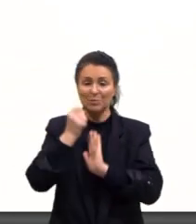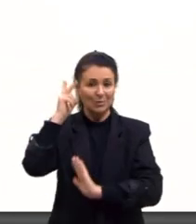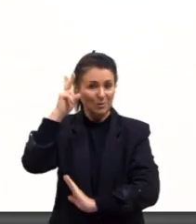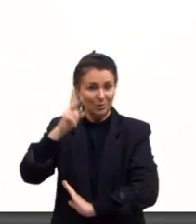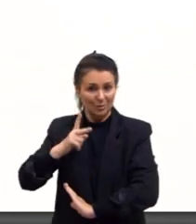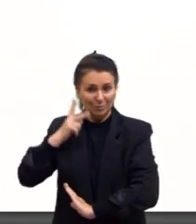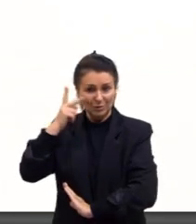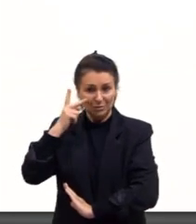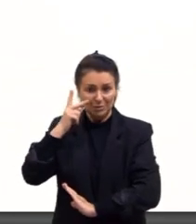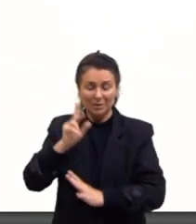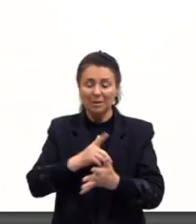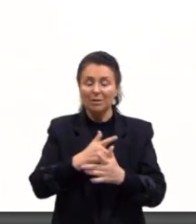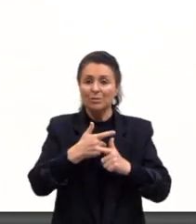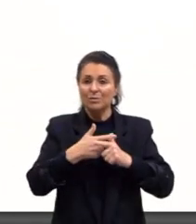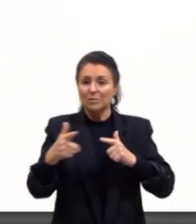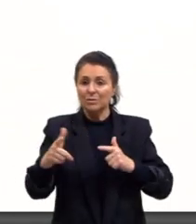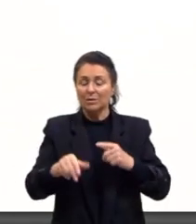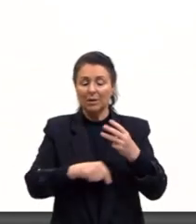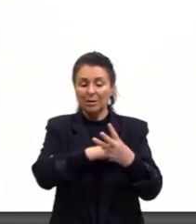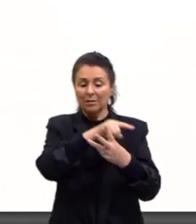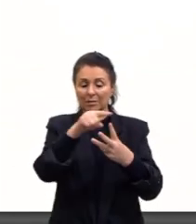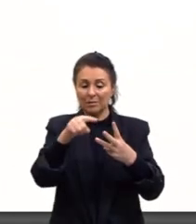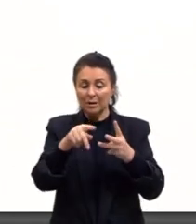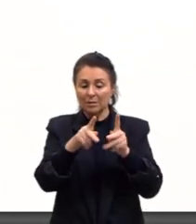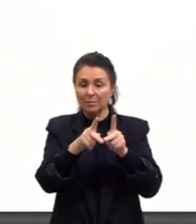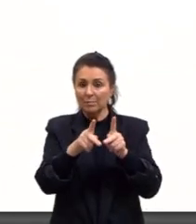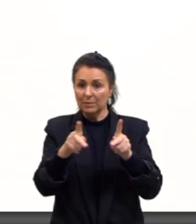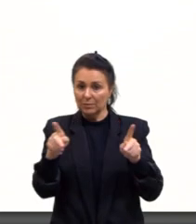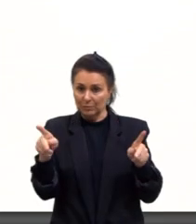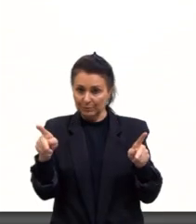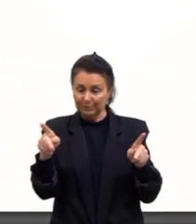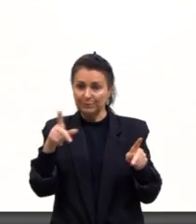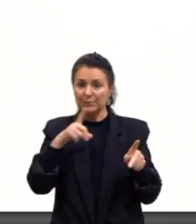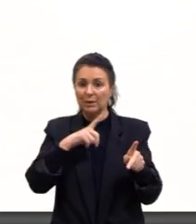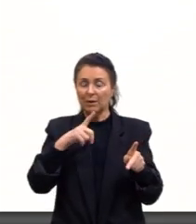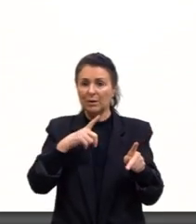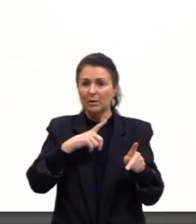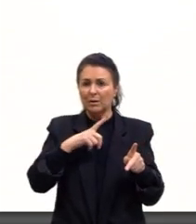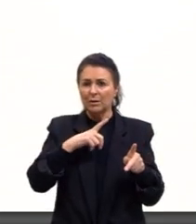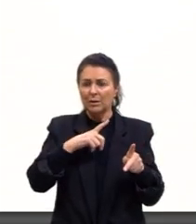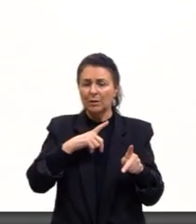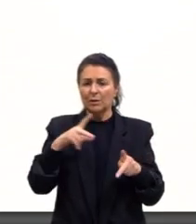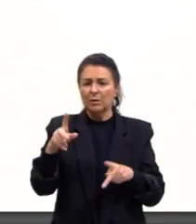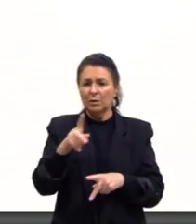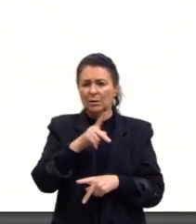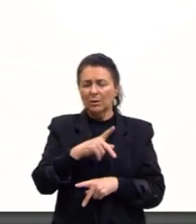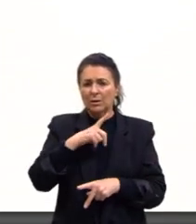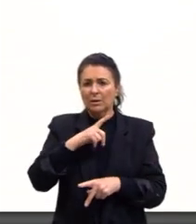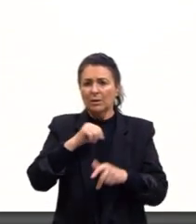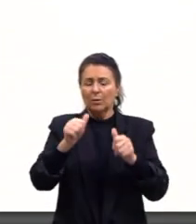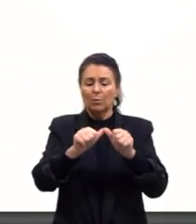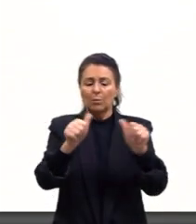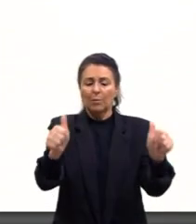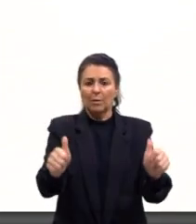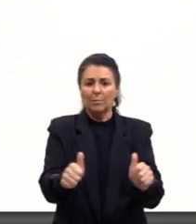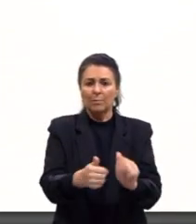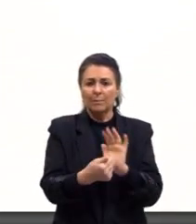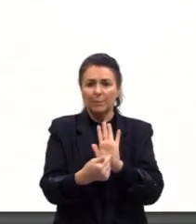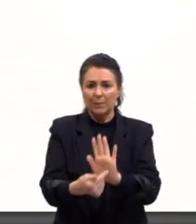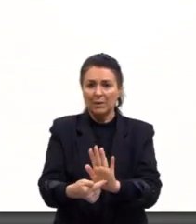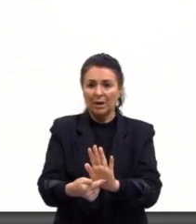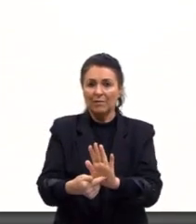E ela é dividida, geralmente, em três períodos. gente tem aqui, no último slide, gente também teve uma imagem mostrando as